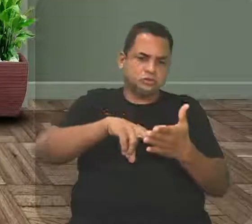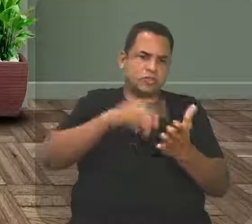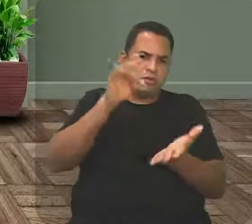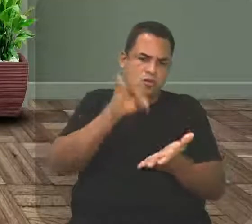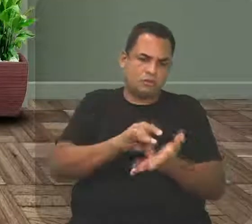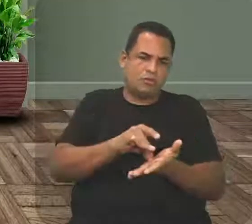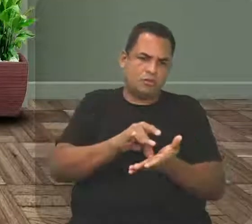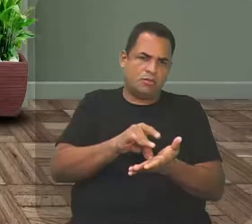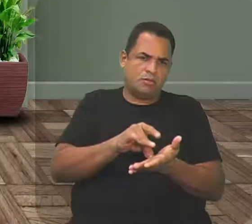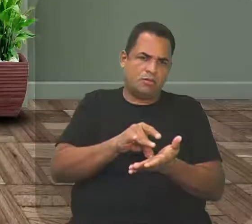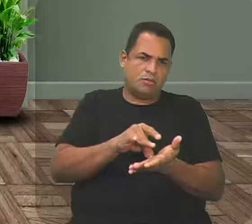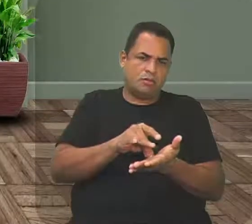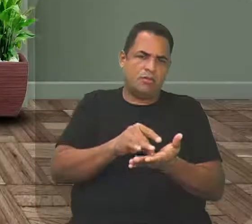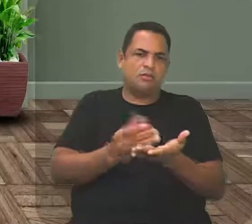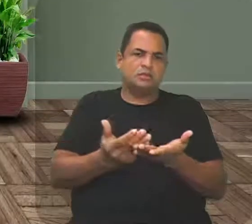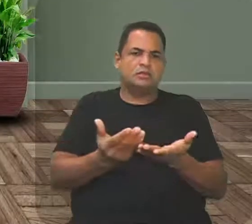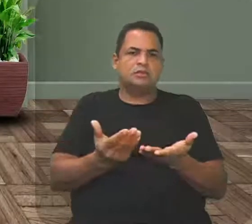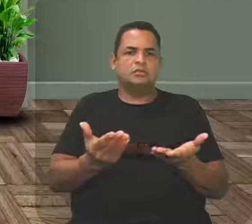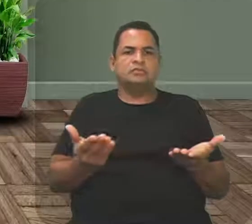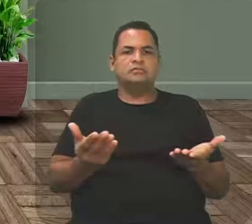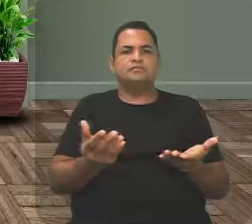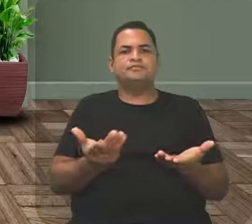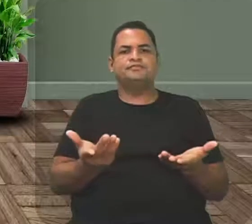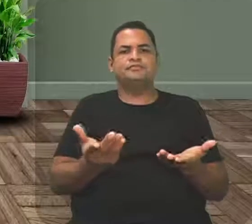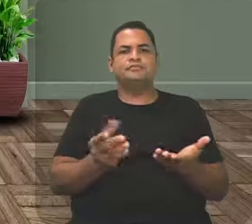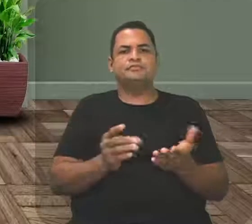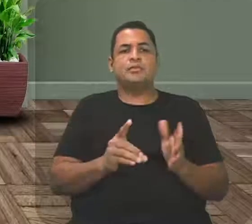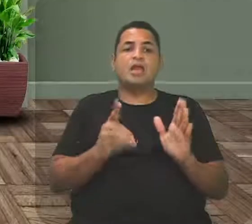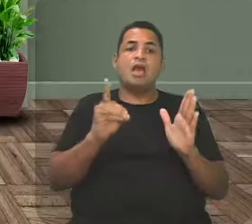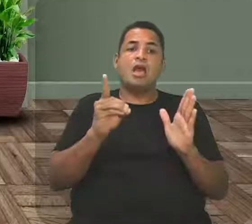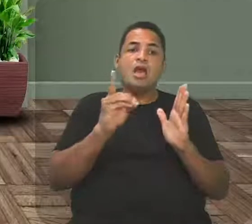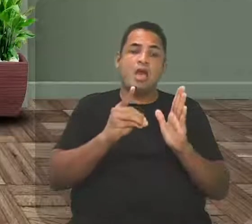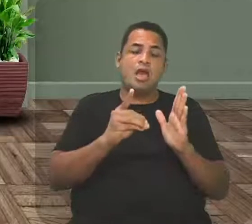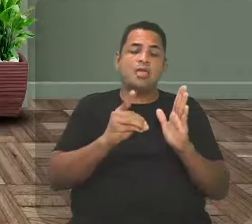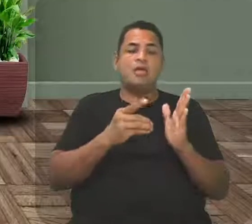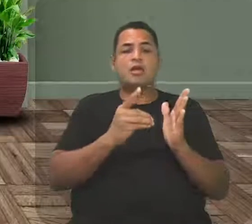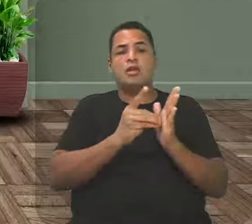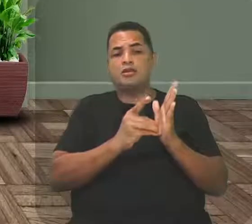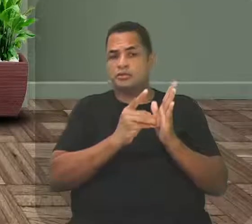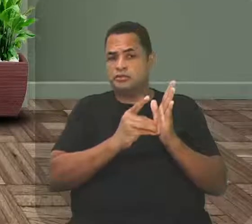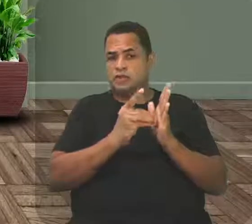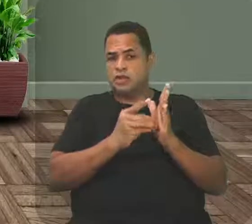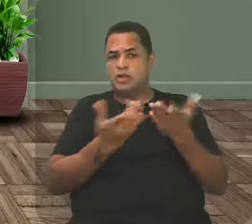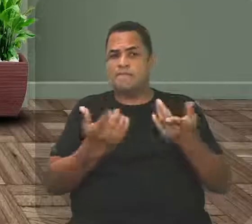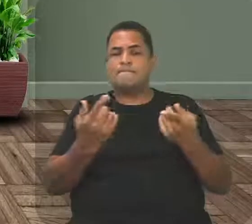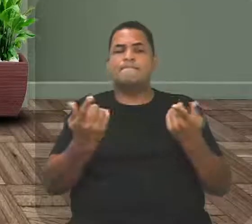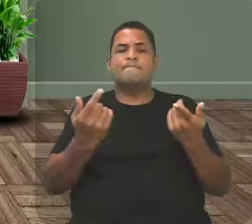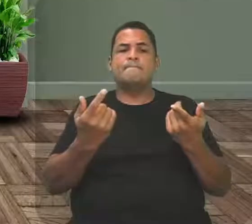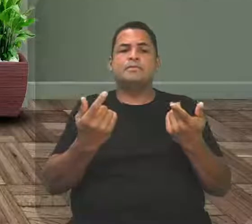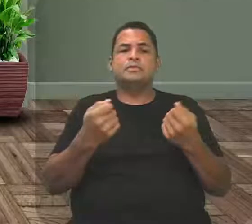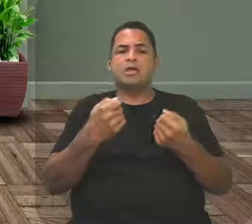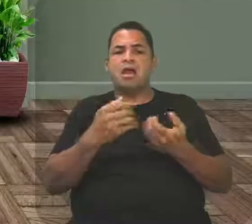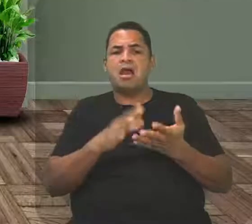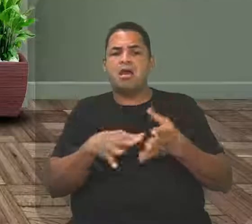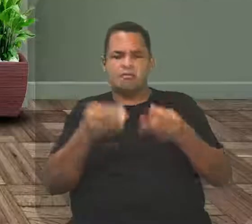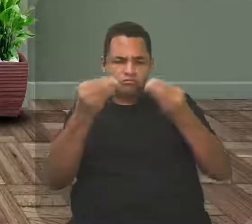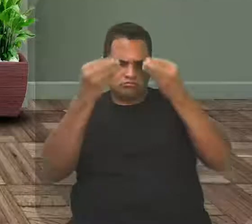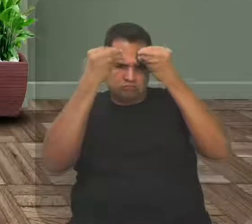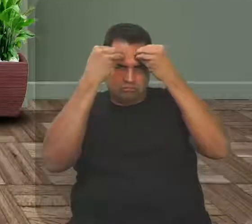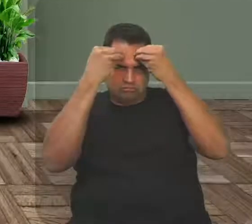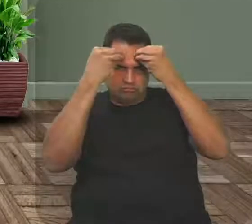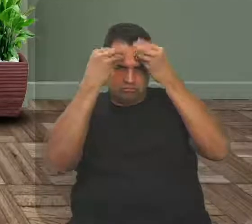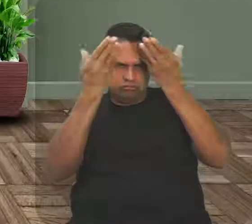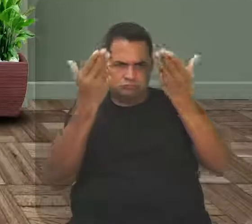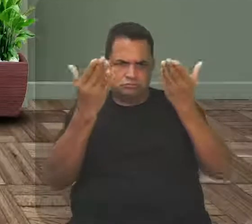Por isso que a gente já diz assim, ó, denotativo dicionário, que é para já ficar, tá? Claro para você.